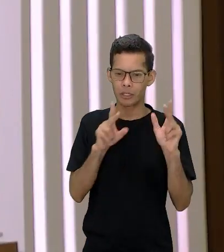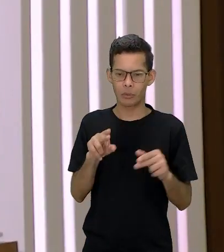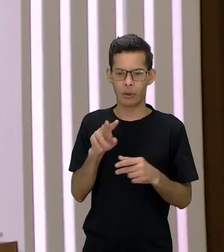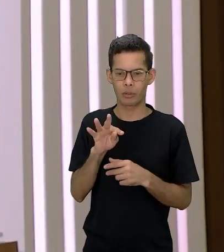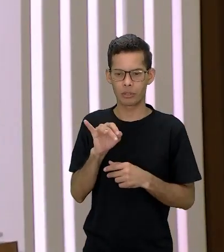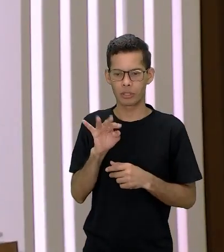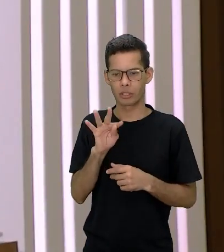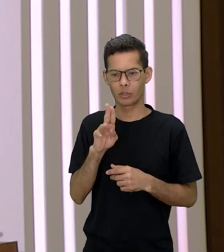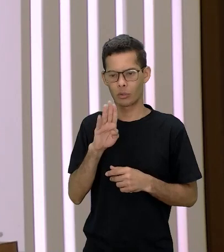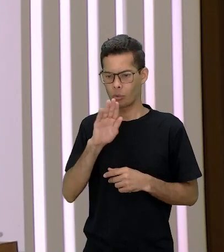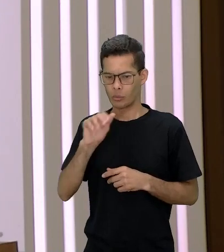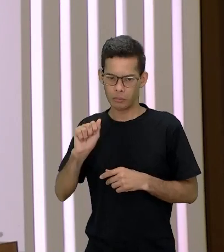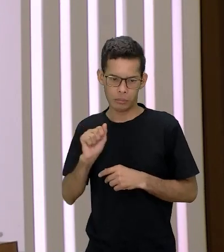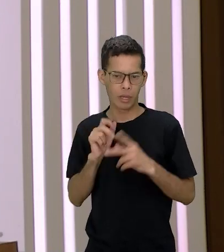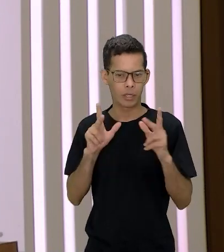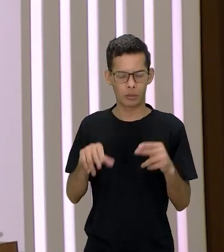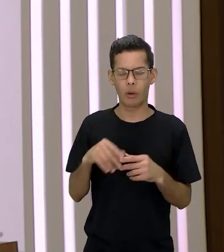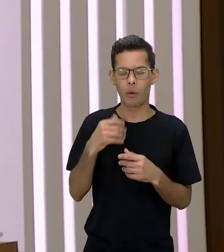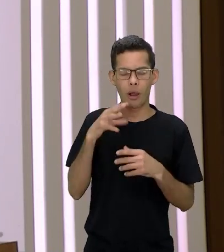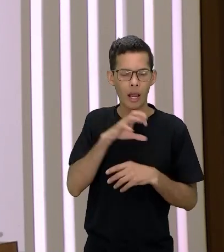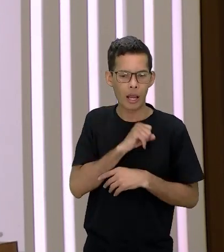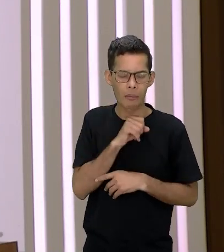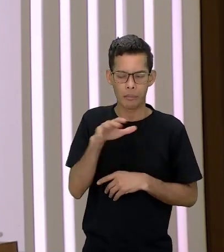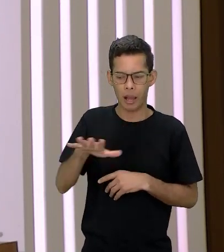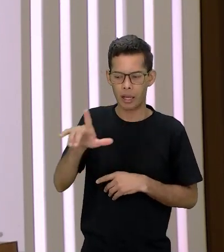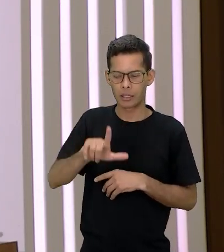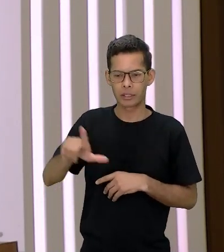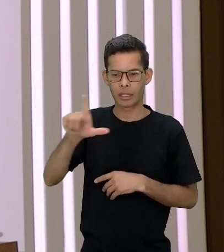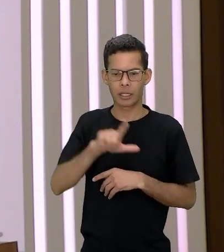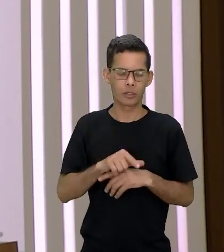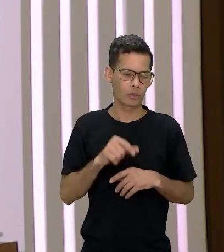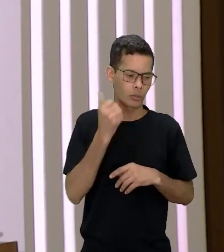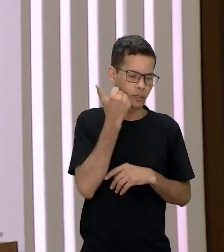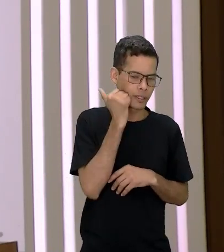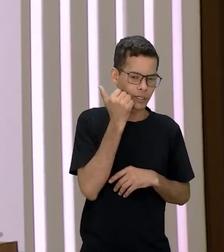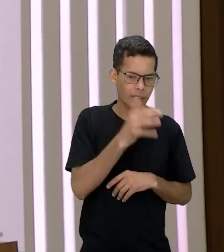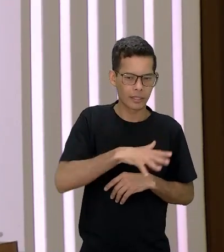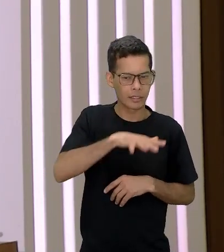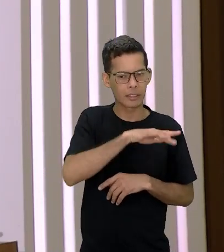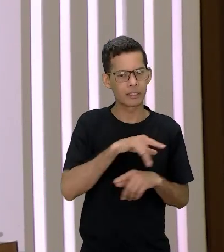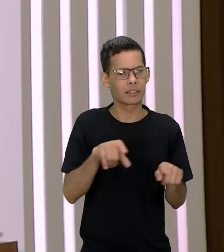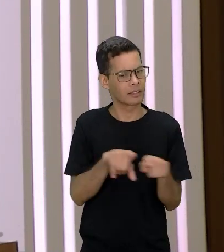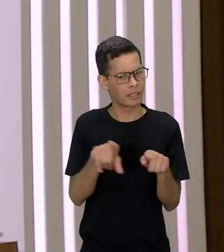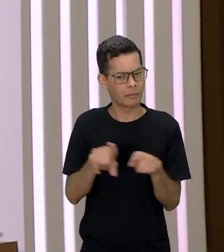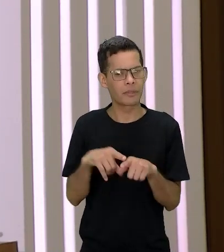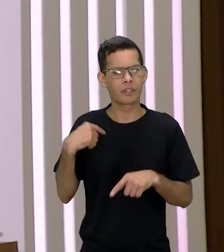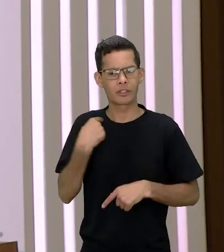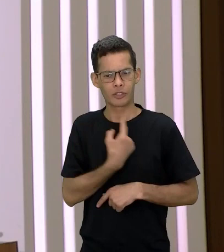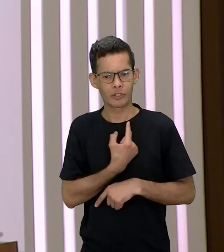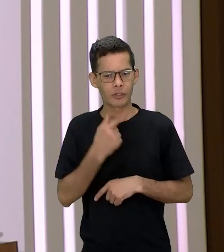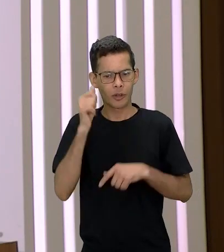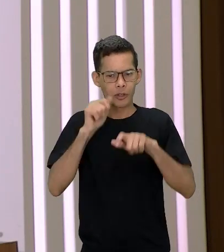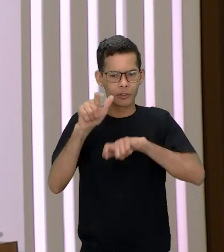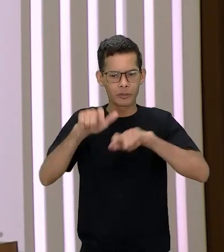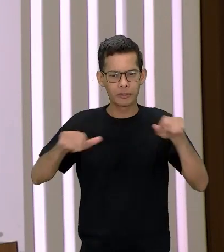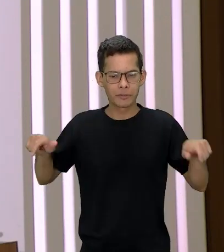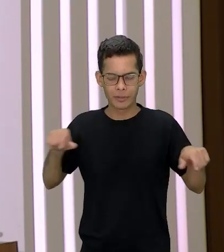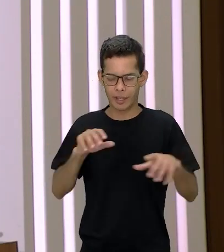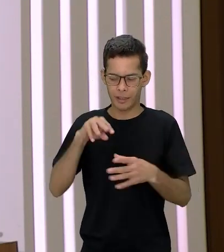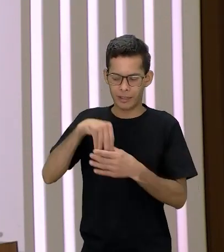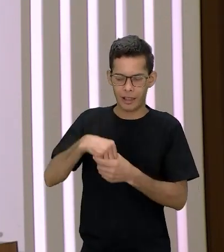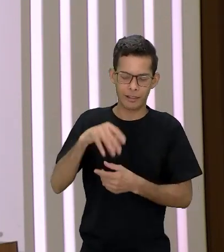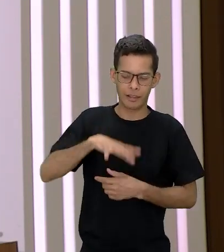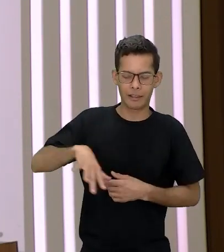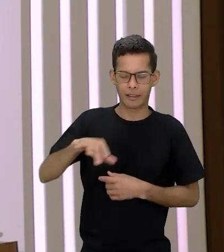amar a literatura e a ciência acho que sempre lembrar que nós mulheres estamos também para essa frente de ciência